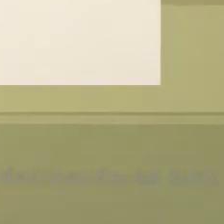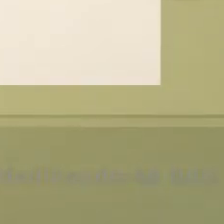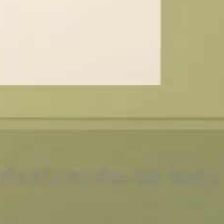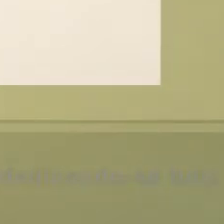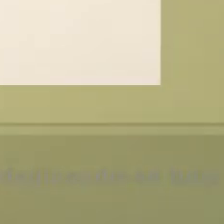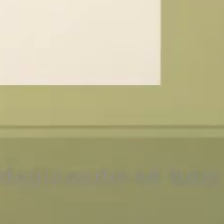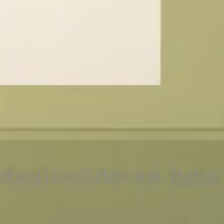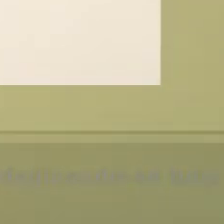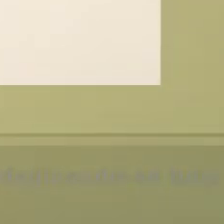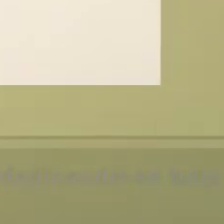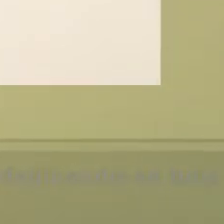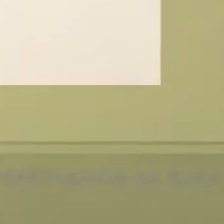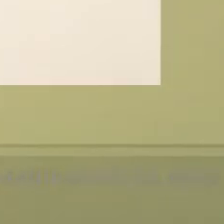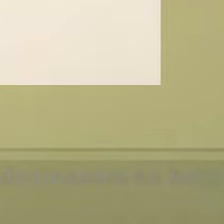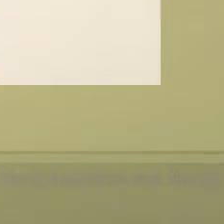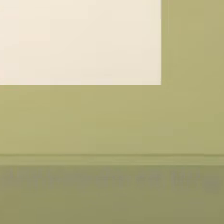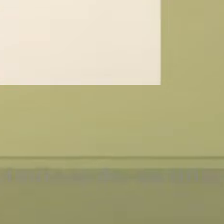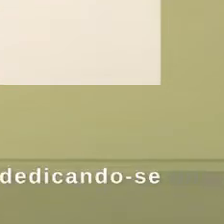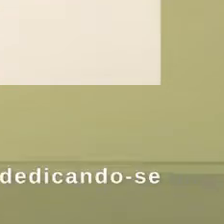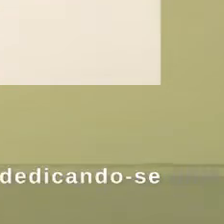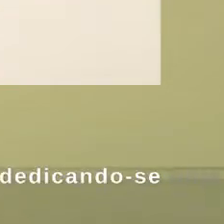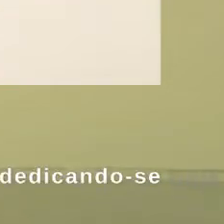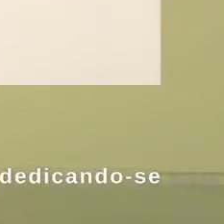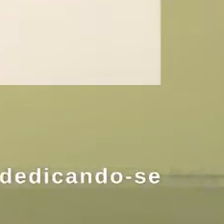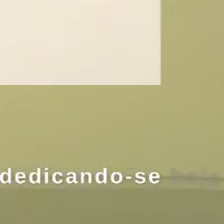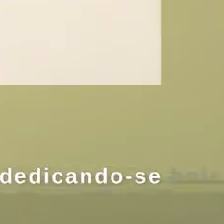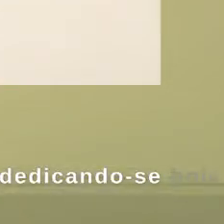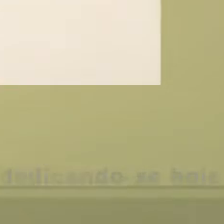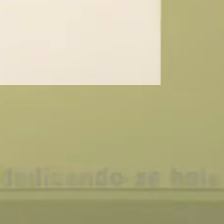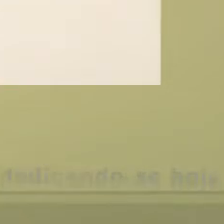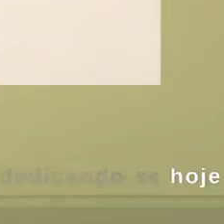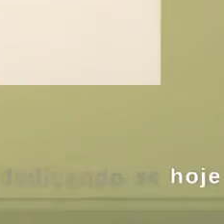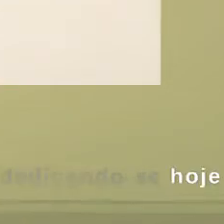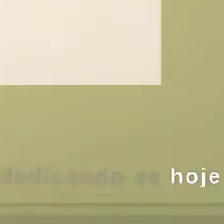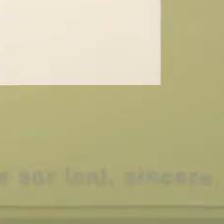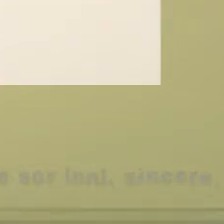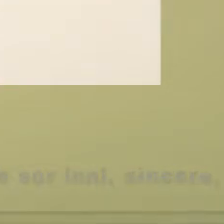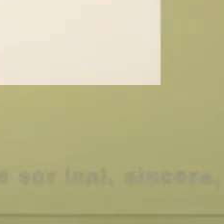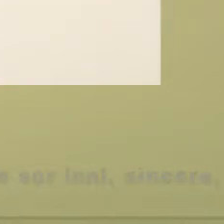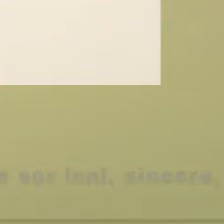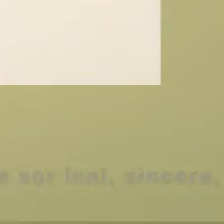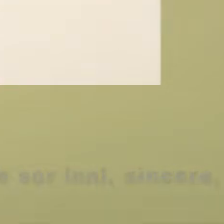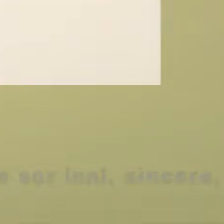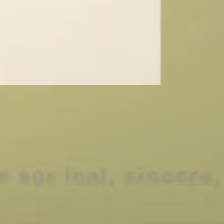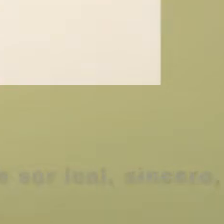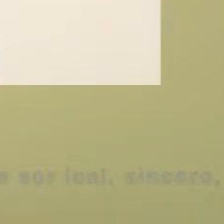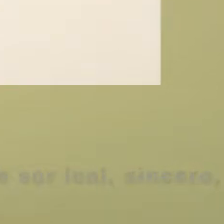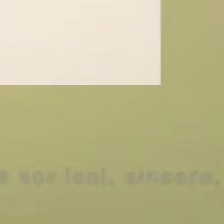lutando verdadeiramente, dedicando-se hoje à política.